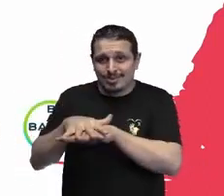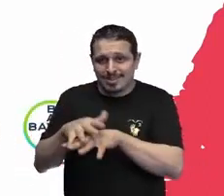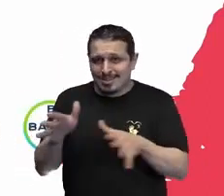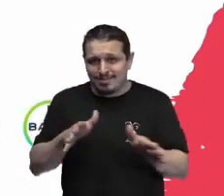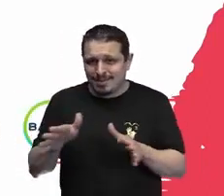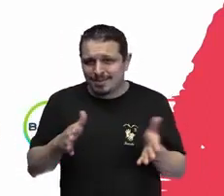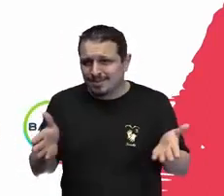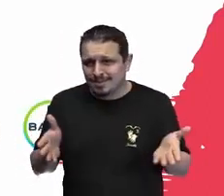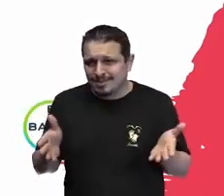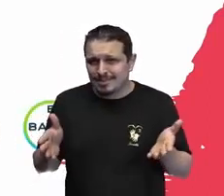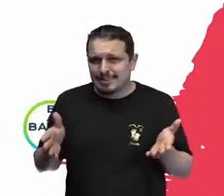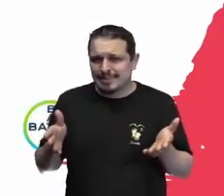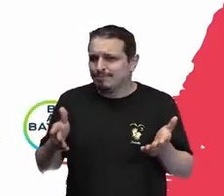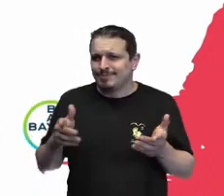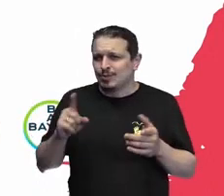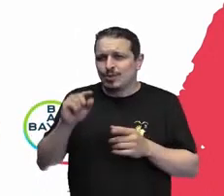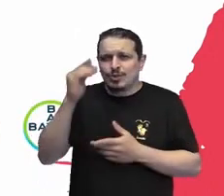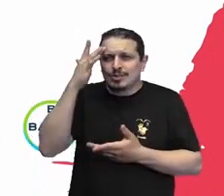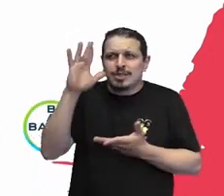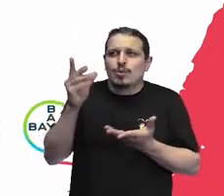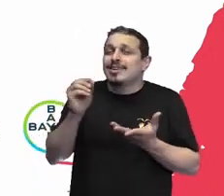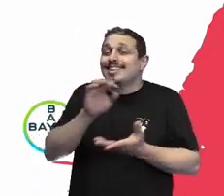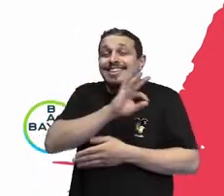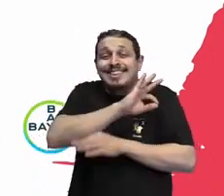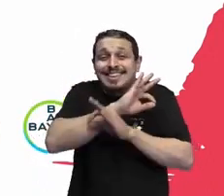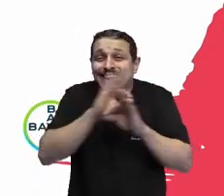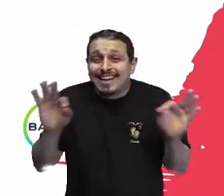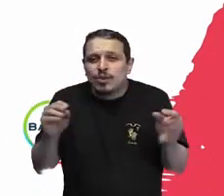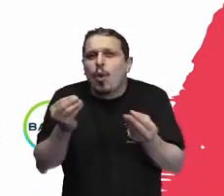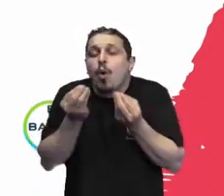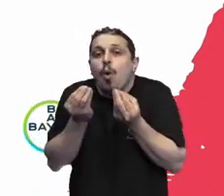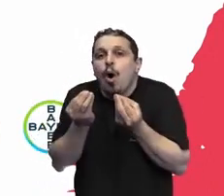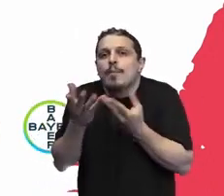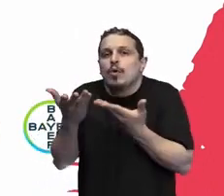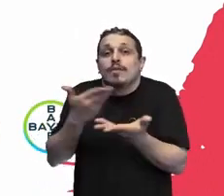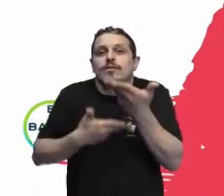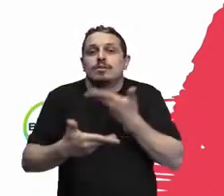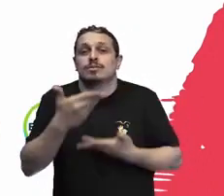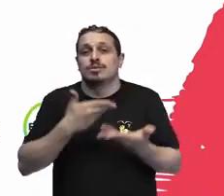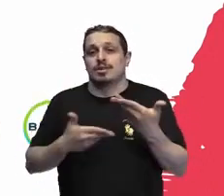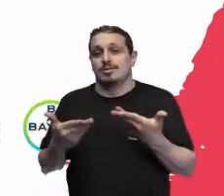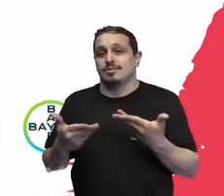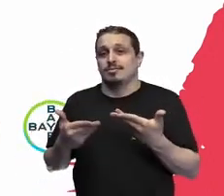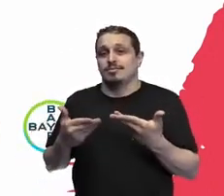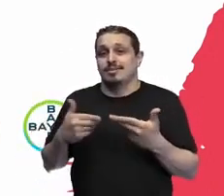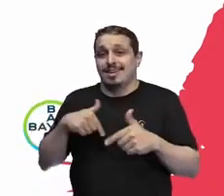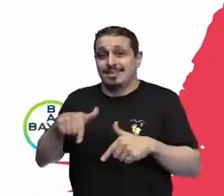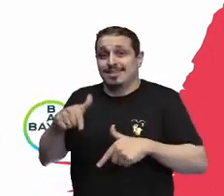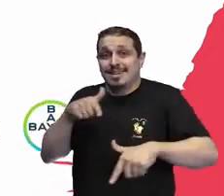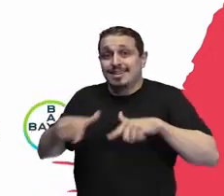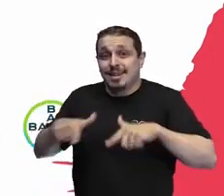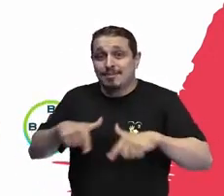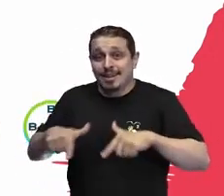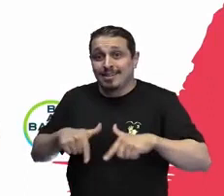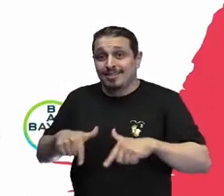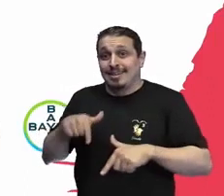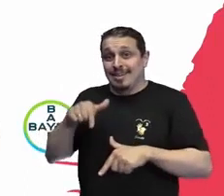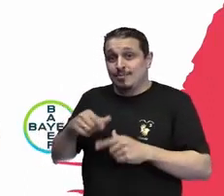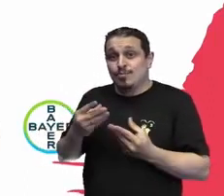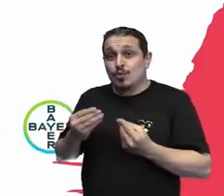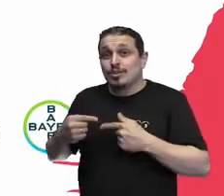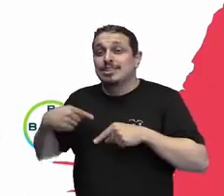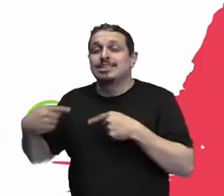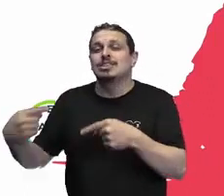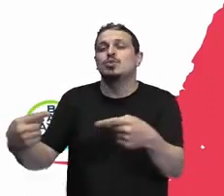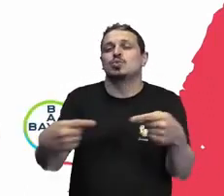não sabe, muitas vezes, lidar com a diversidade, né? E é importante a gente trazer essa discussão para todos os